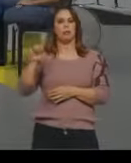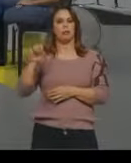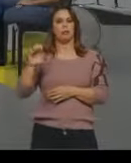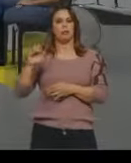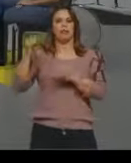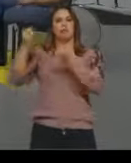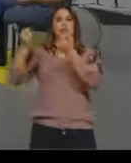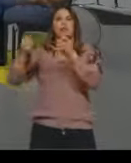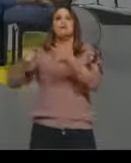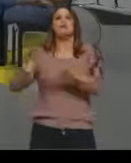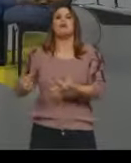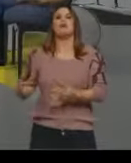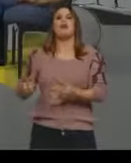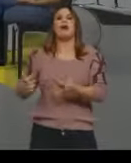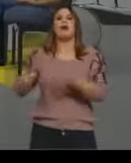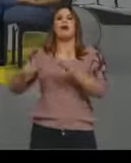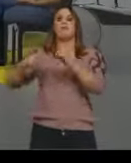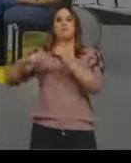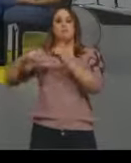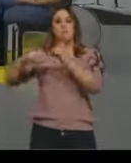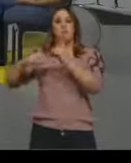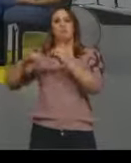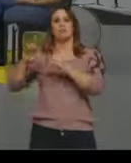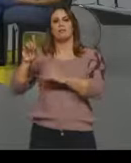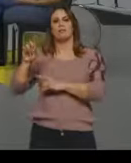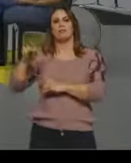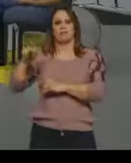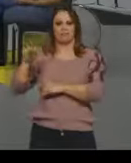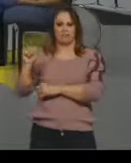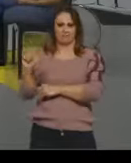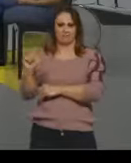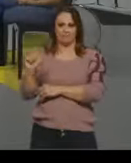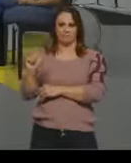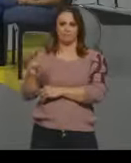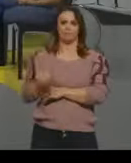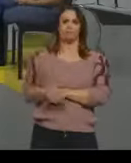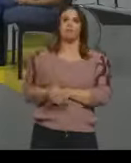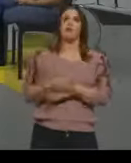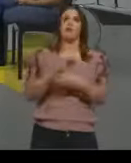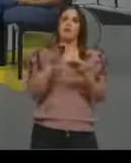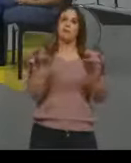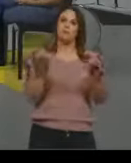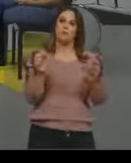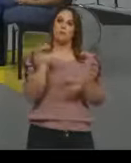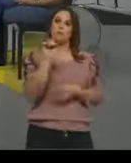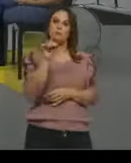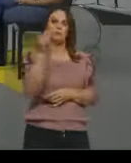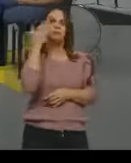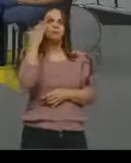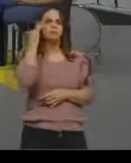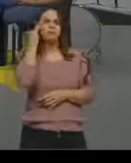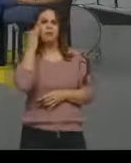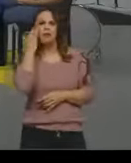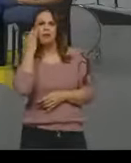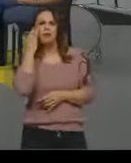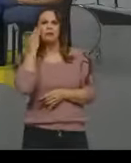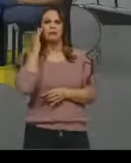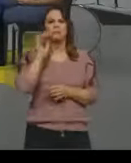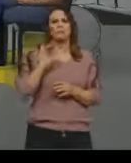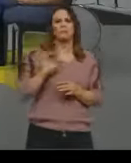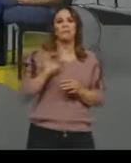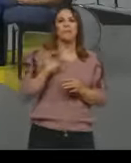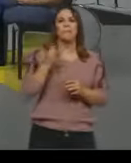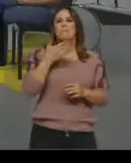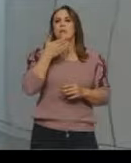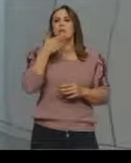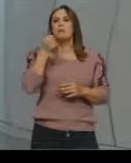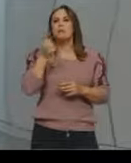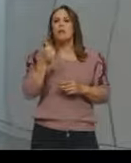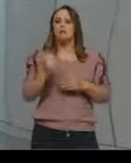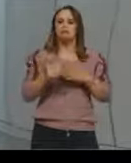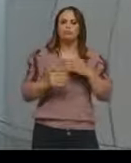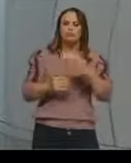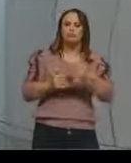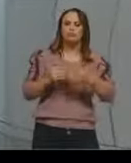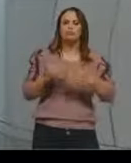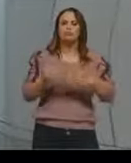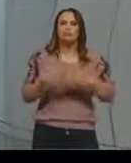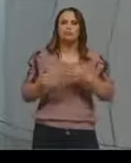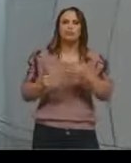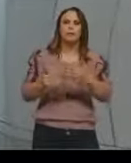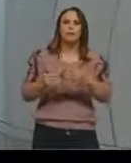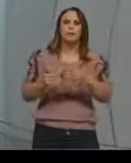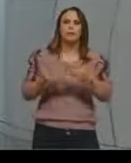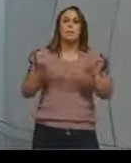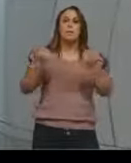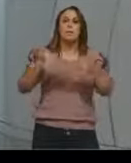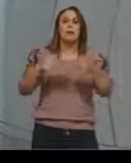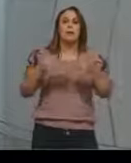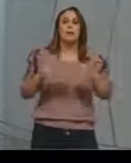alunos, para vocês entenderem um pouco mais desse processo, né, que vai ser dito aqui, que é a eletroflorese, nós precisamos entender